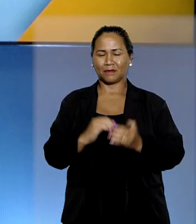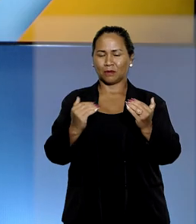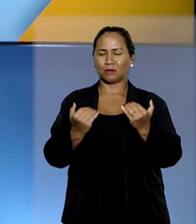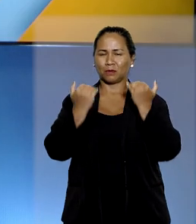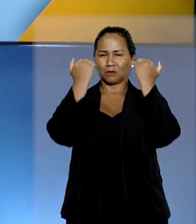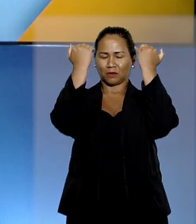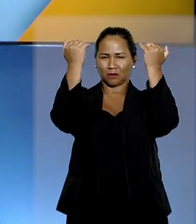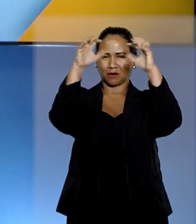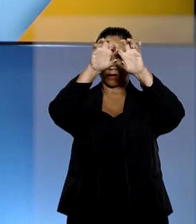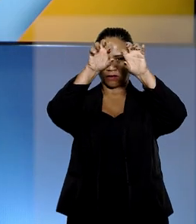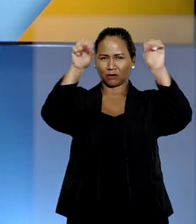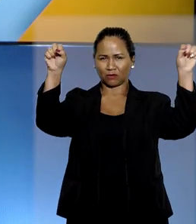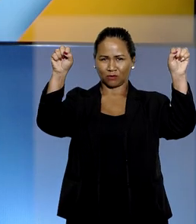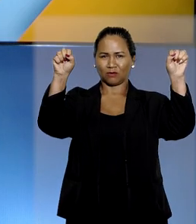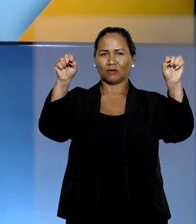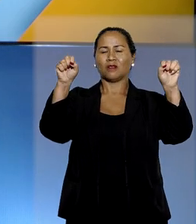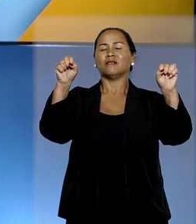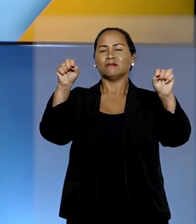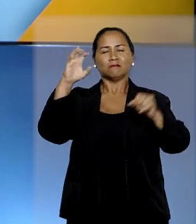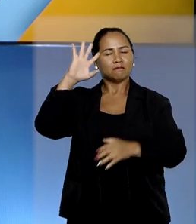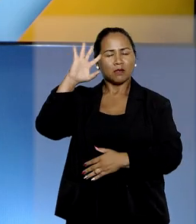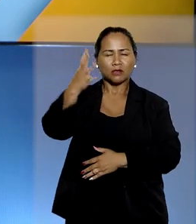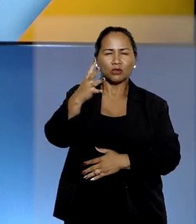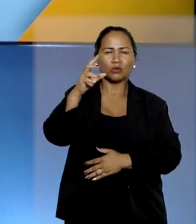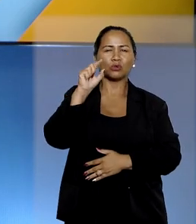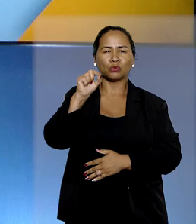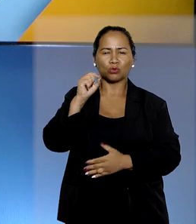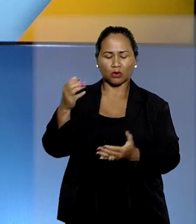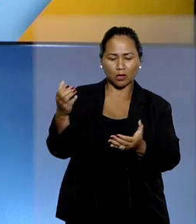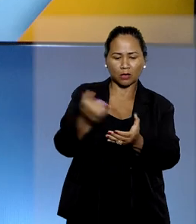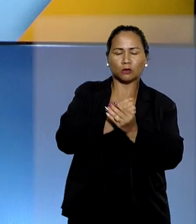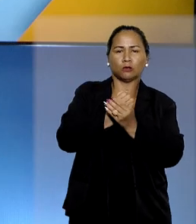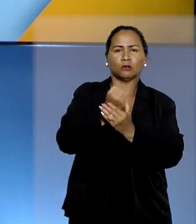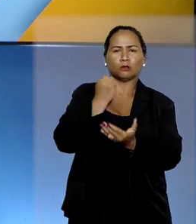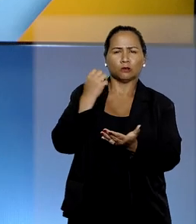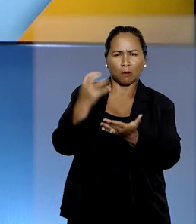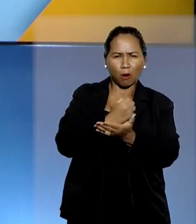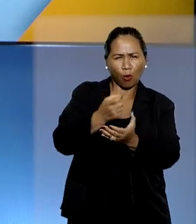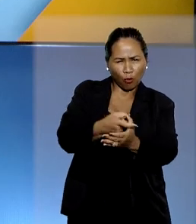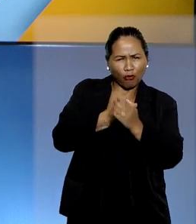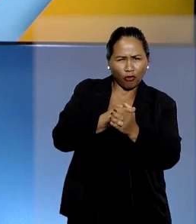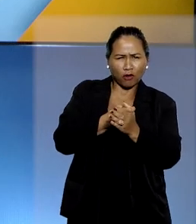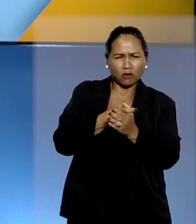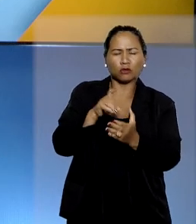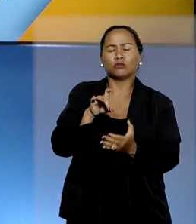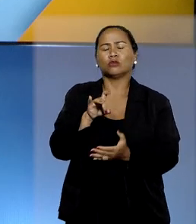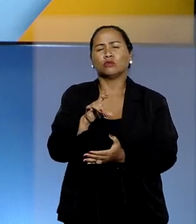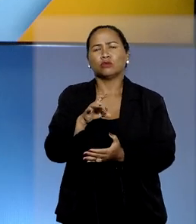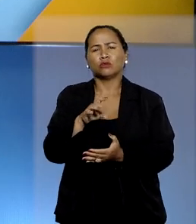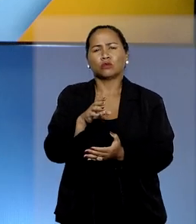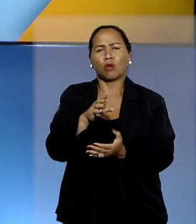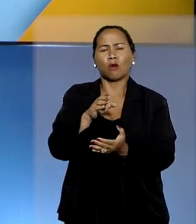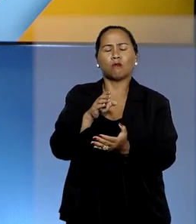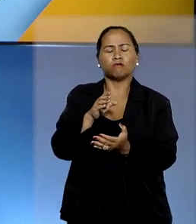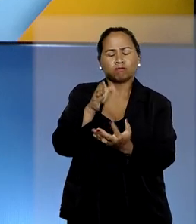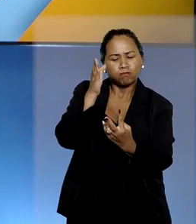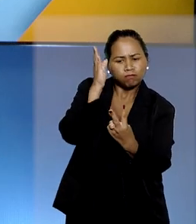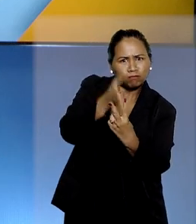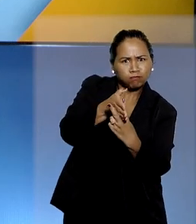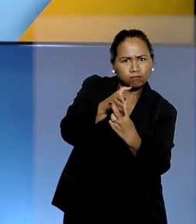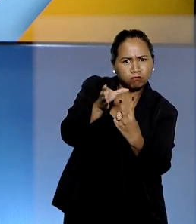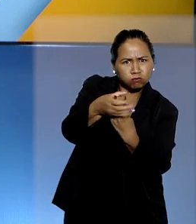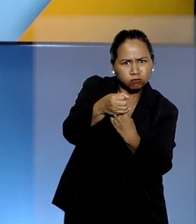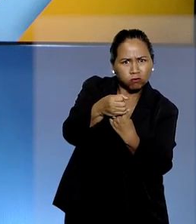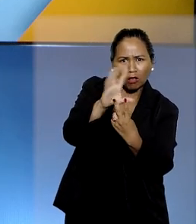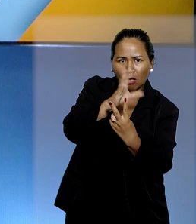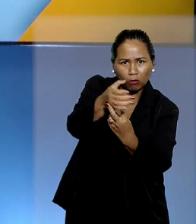O Superior Tribunal de Justiça decidiu que a penhora sobre conta conjunta só pode afetar a parte do saldo que